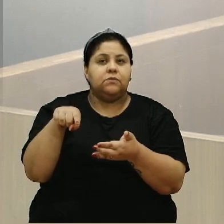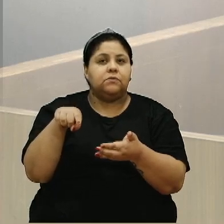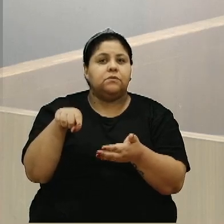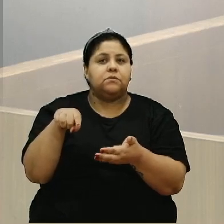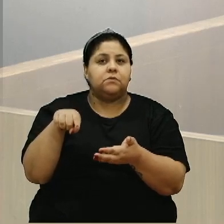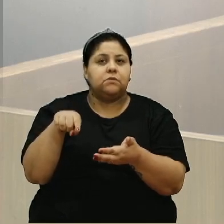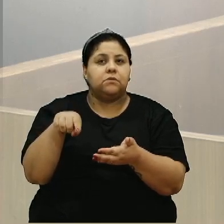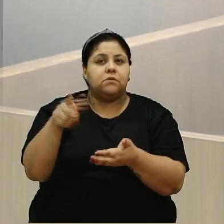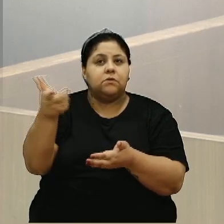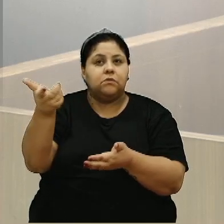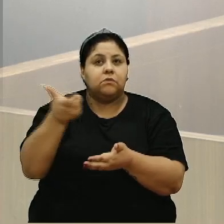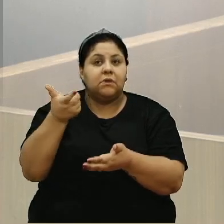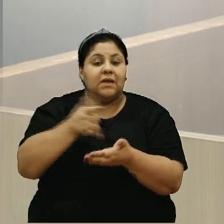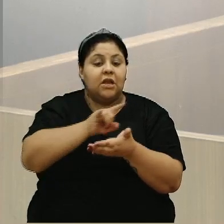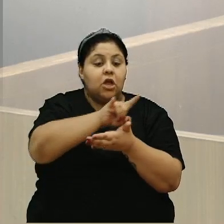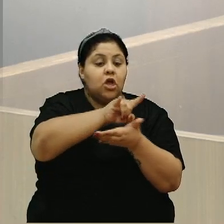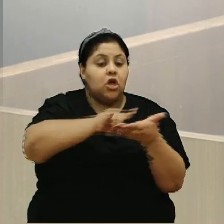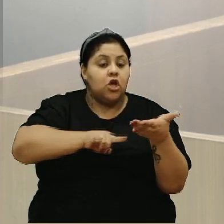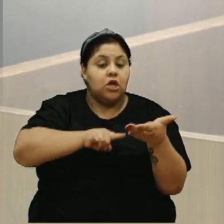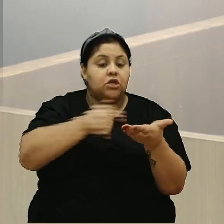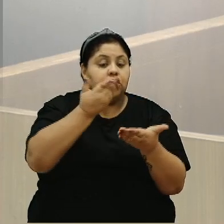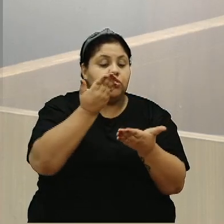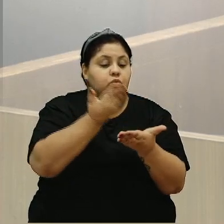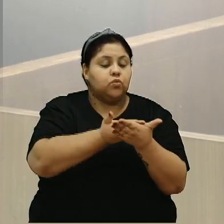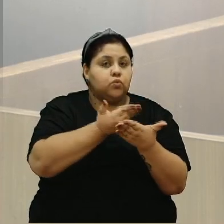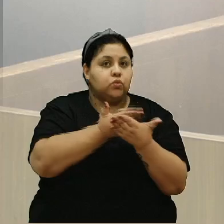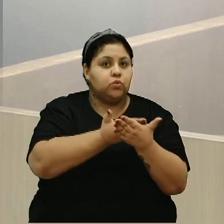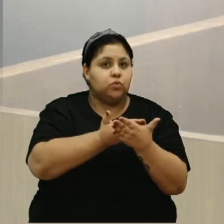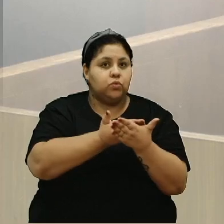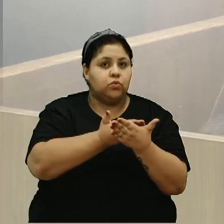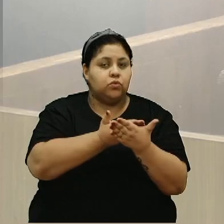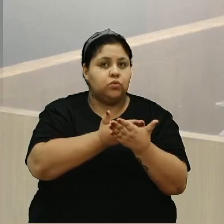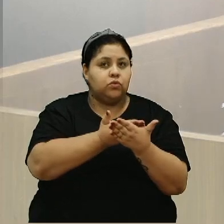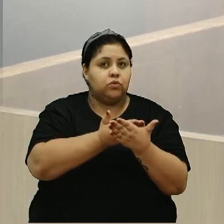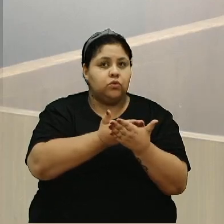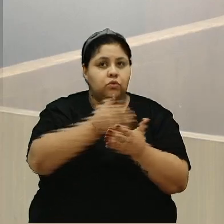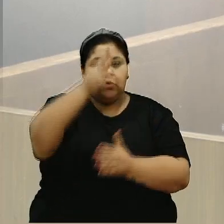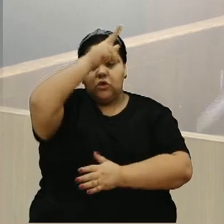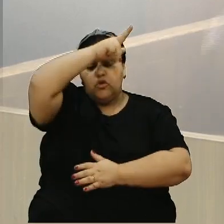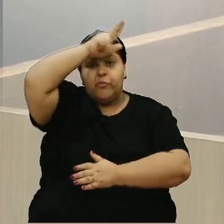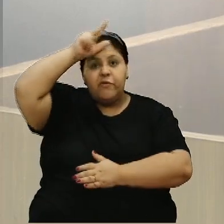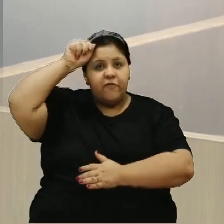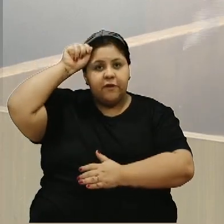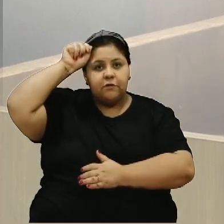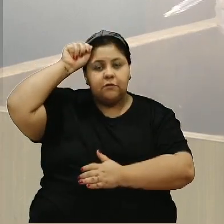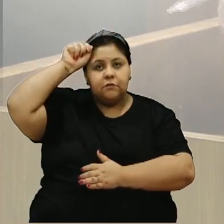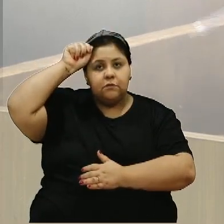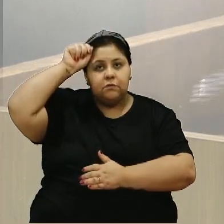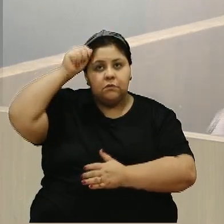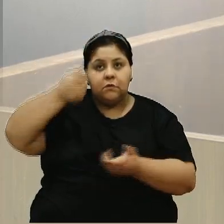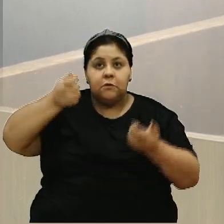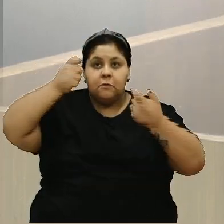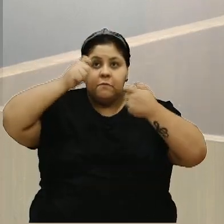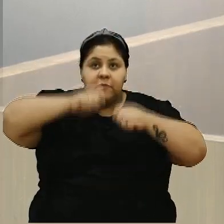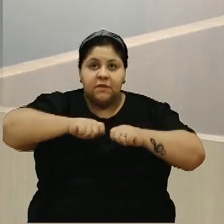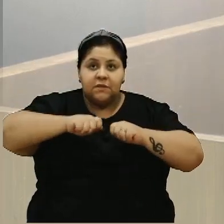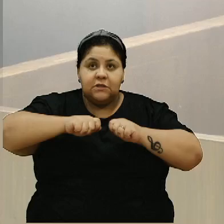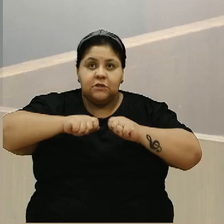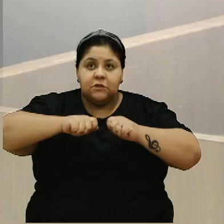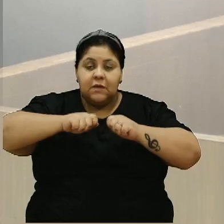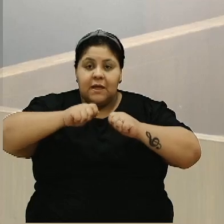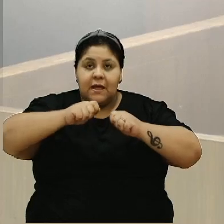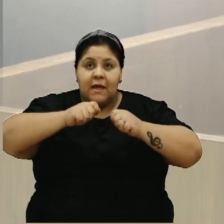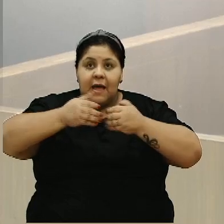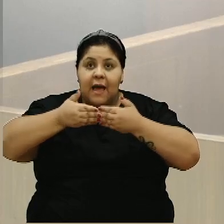querer esse laudo, esse estudo, e o prefeito precisa abrir o UBS do Centenário.